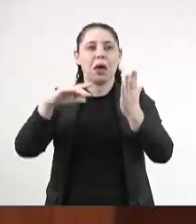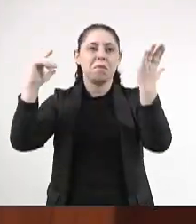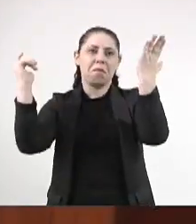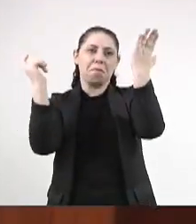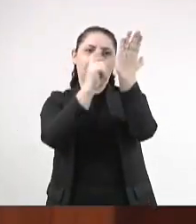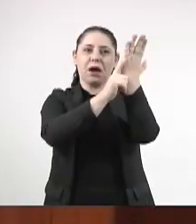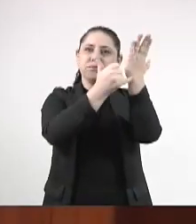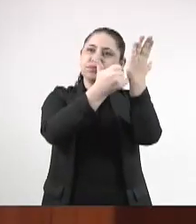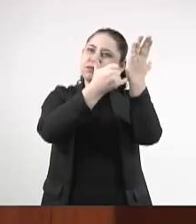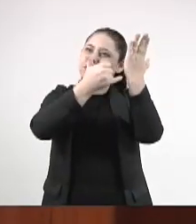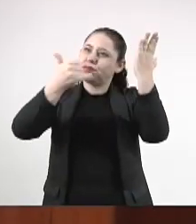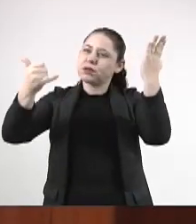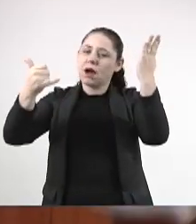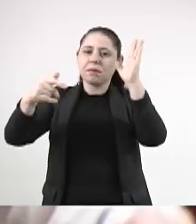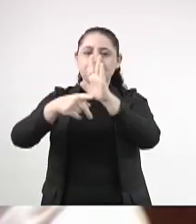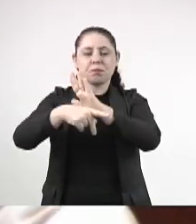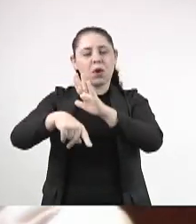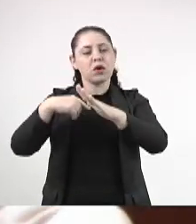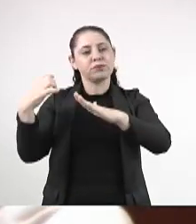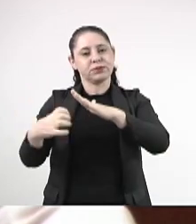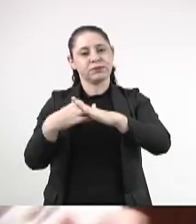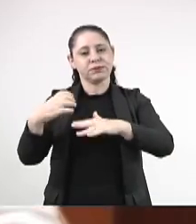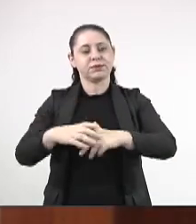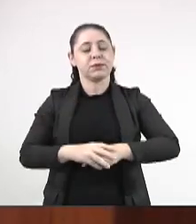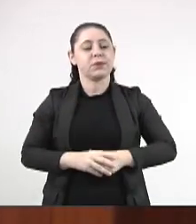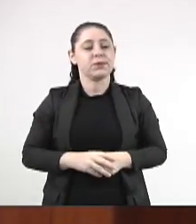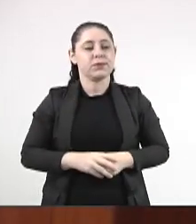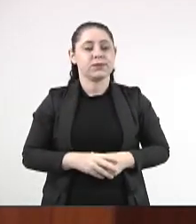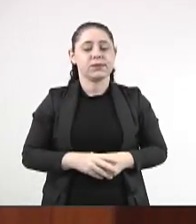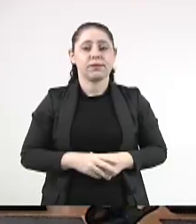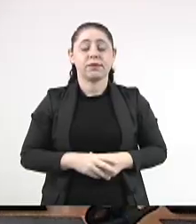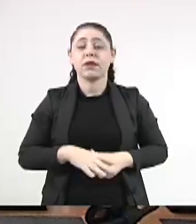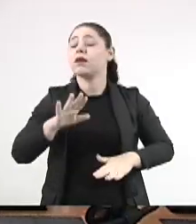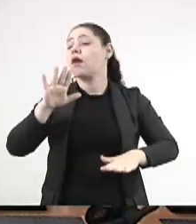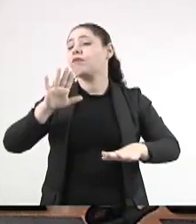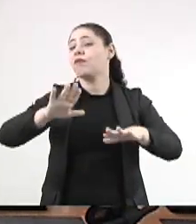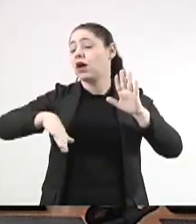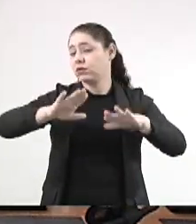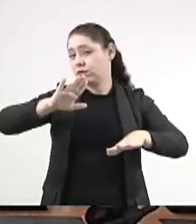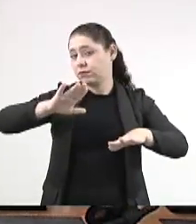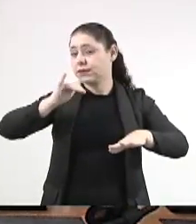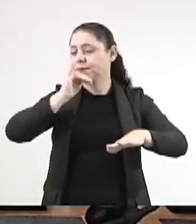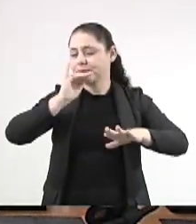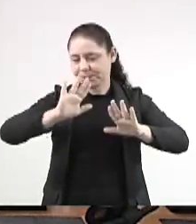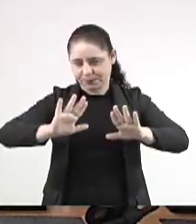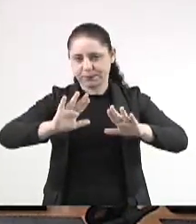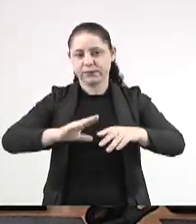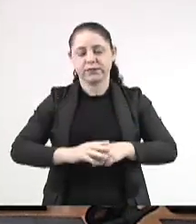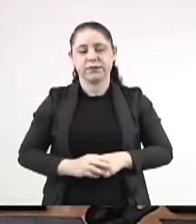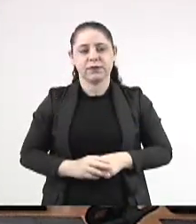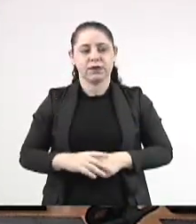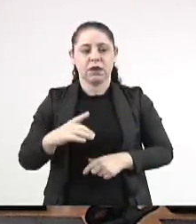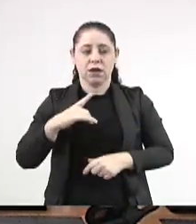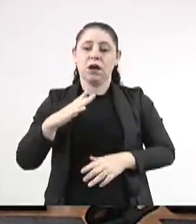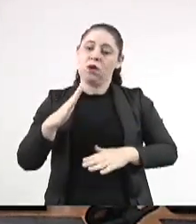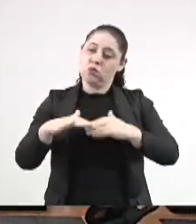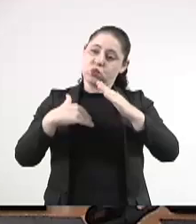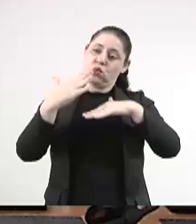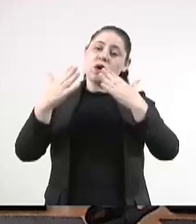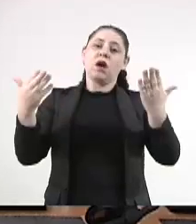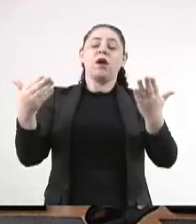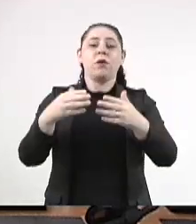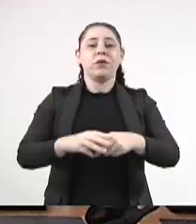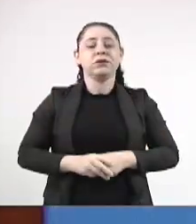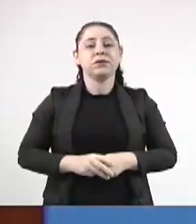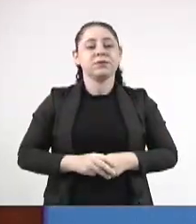lá o fio da determinada operadora. Às vezes, por exemplo, nós estamos evoluindo agora para